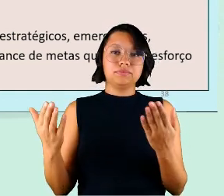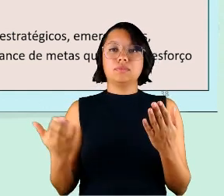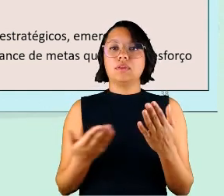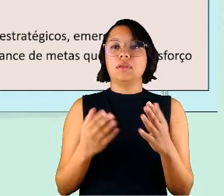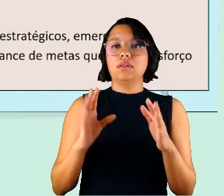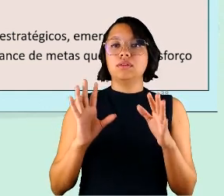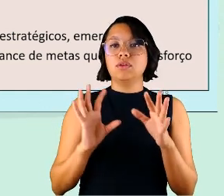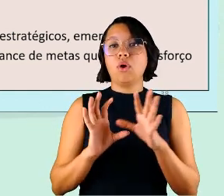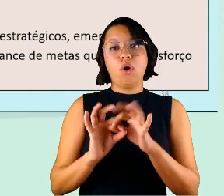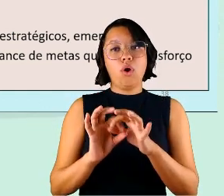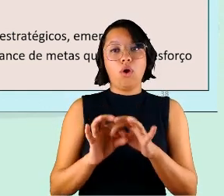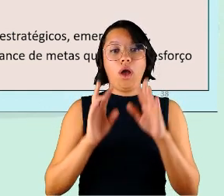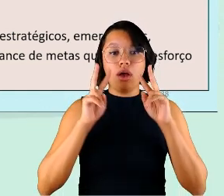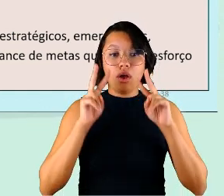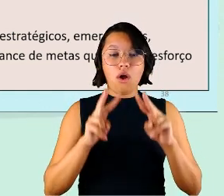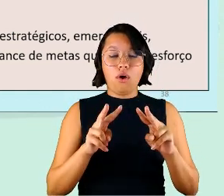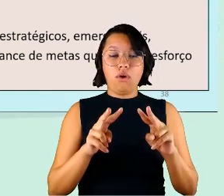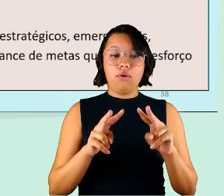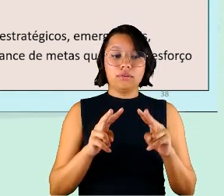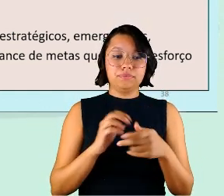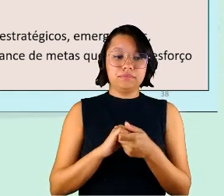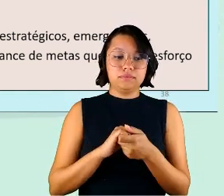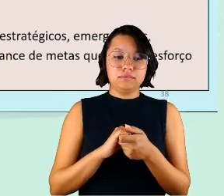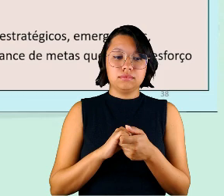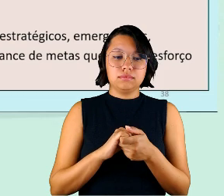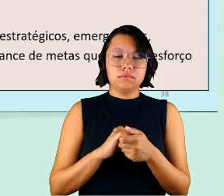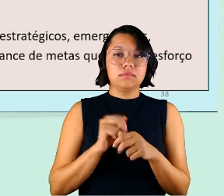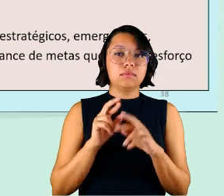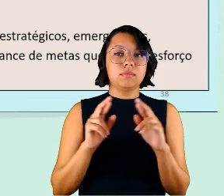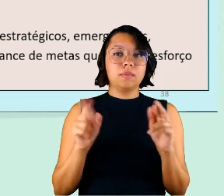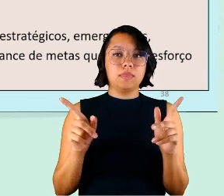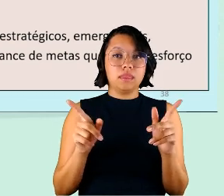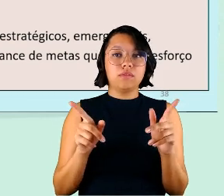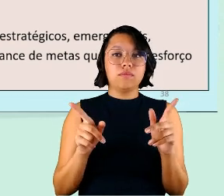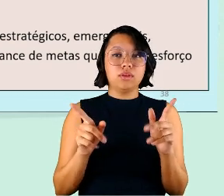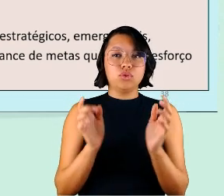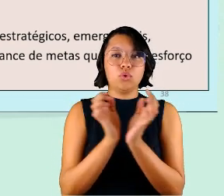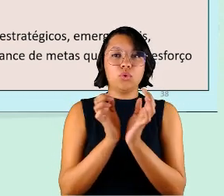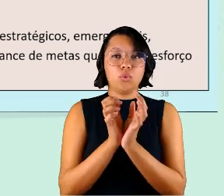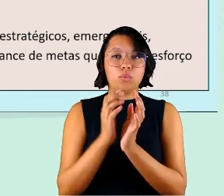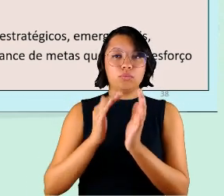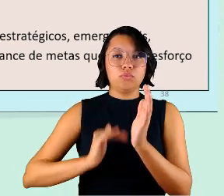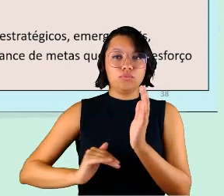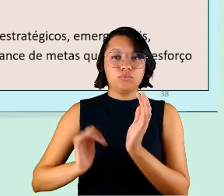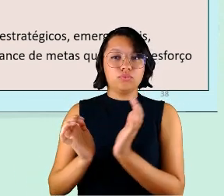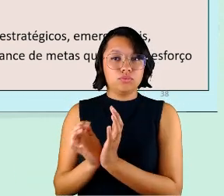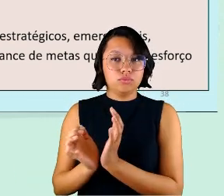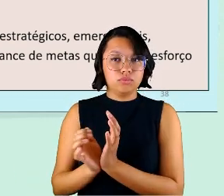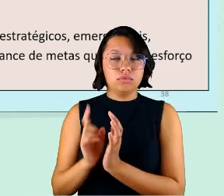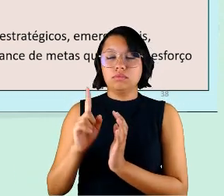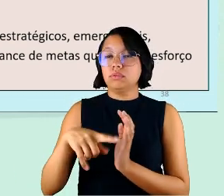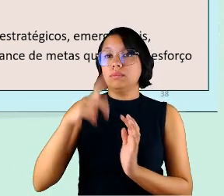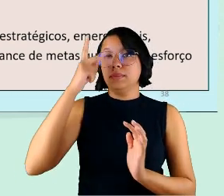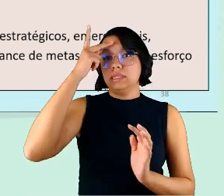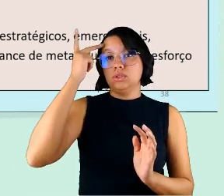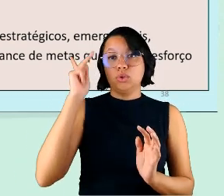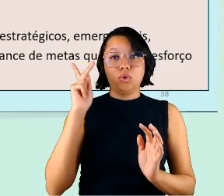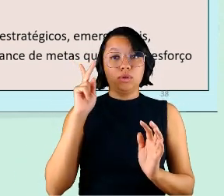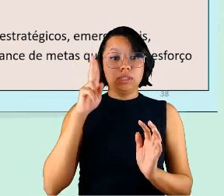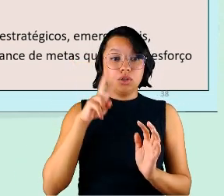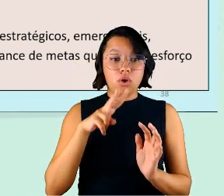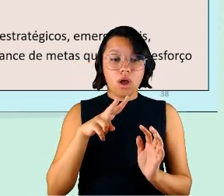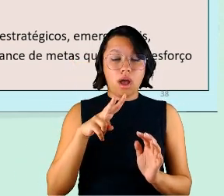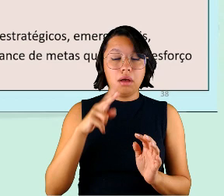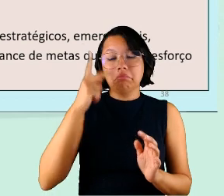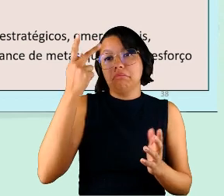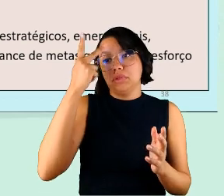caso a gente tem que olhar os diferentes subgrupos não são necessariamente pessoas se a gente tem pessoas